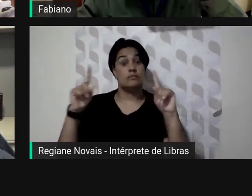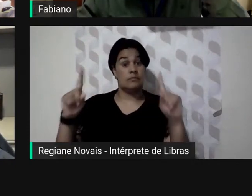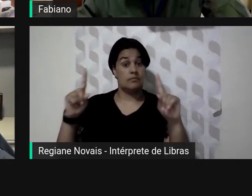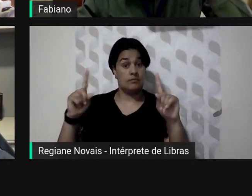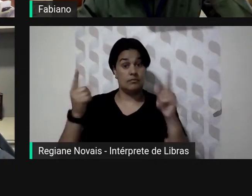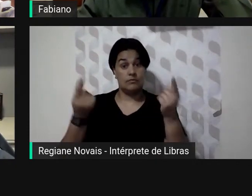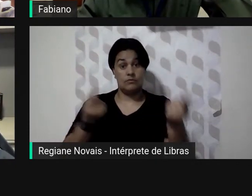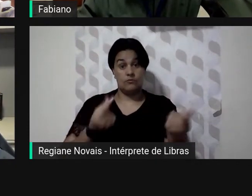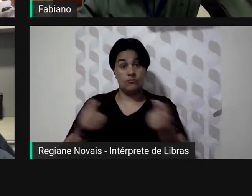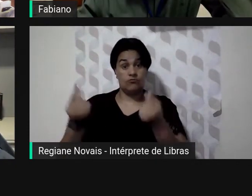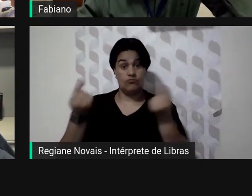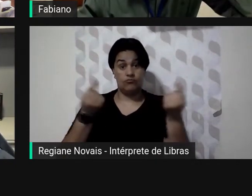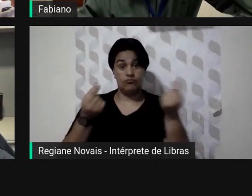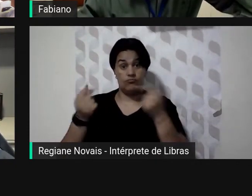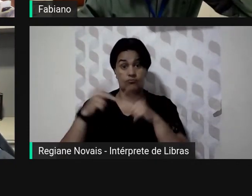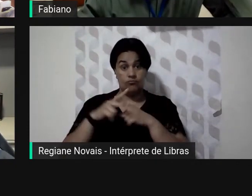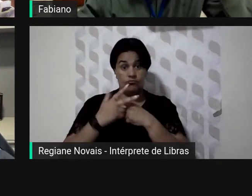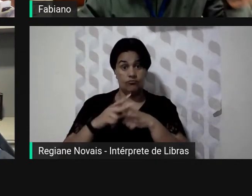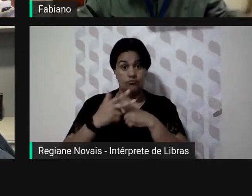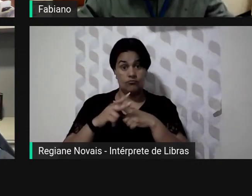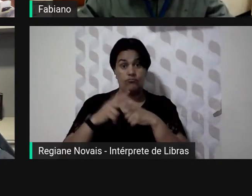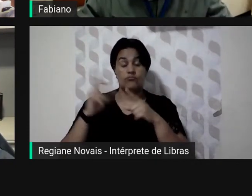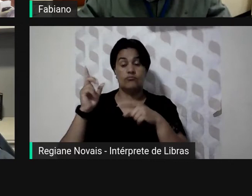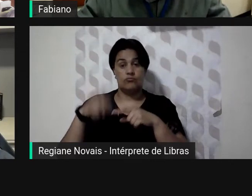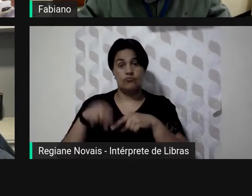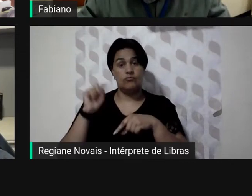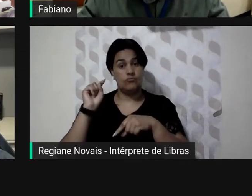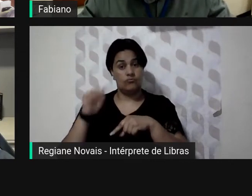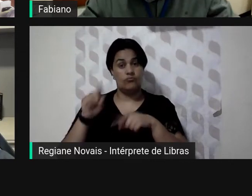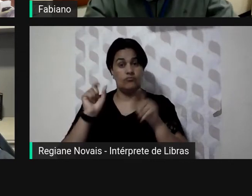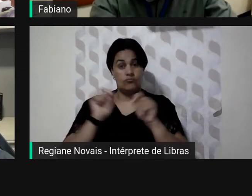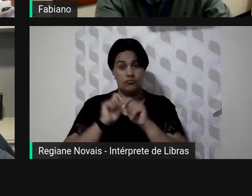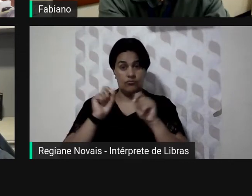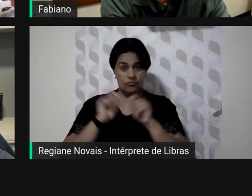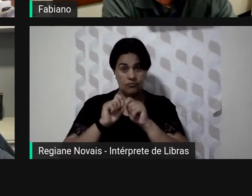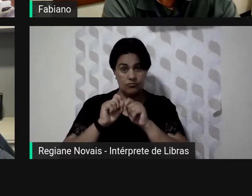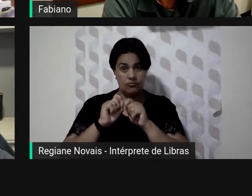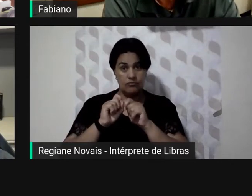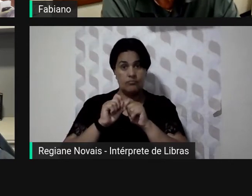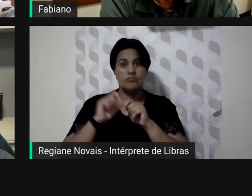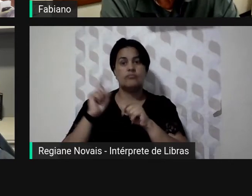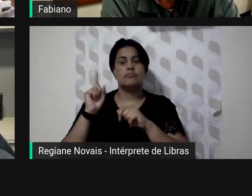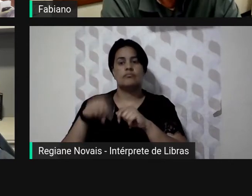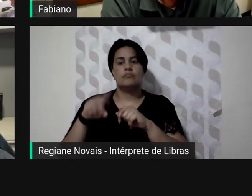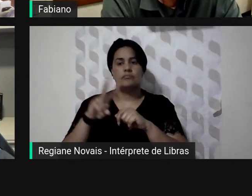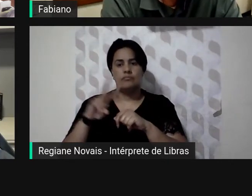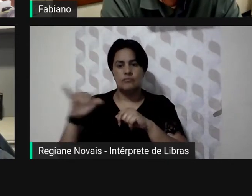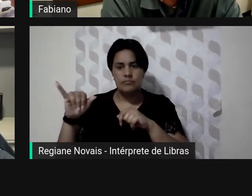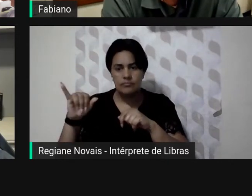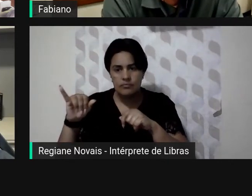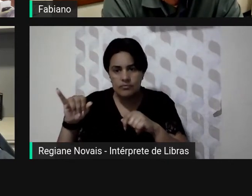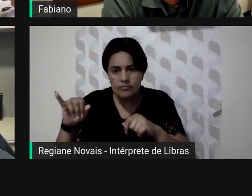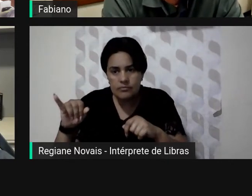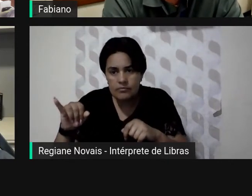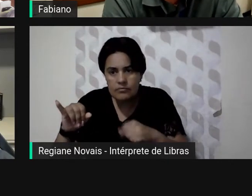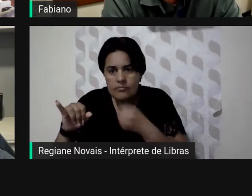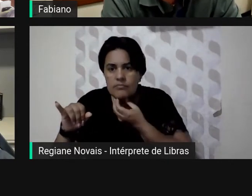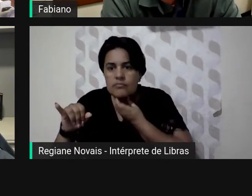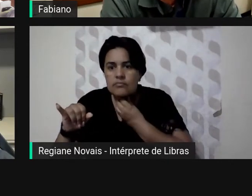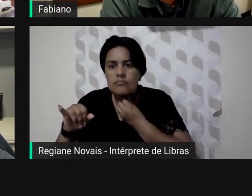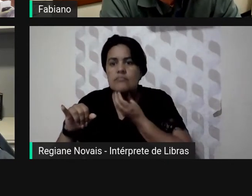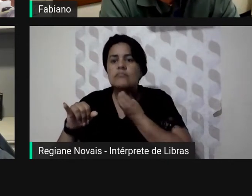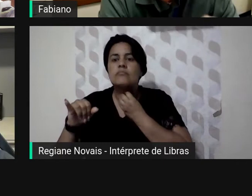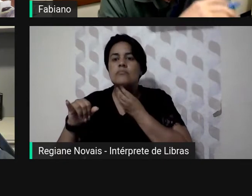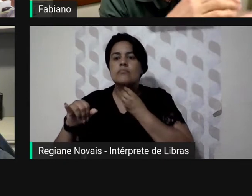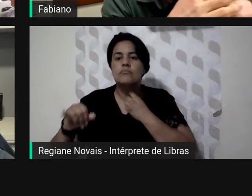operacional de se fazer isso pode caracterizar a inviabilidade por exemplo citando o